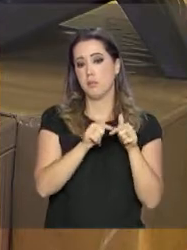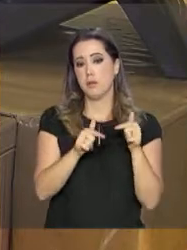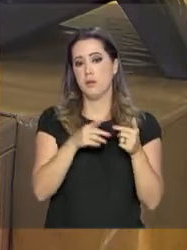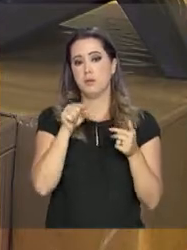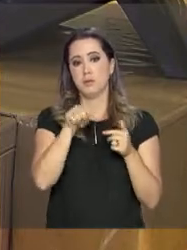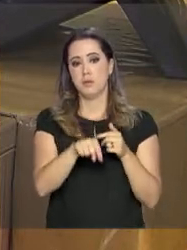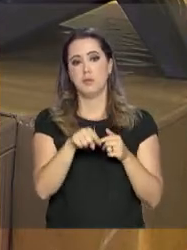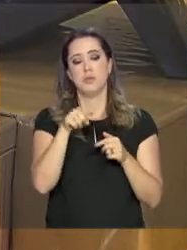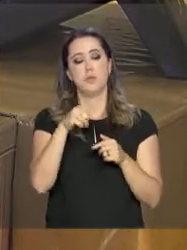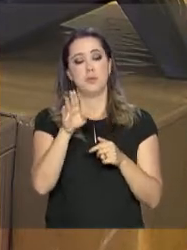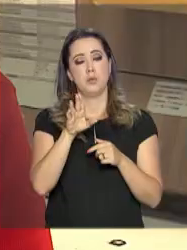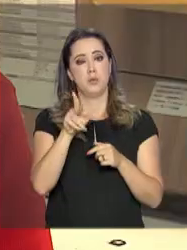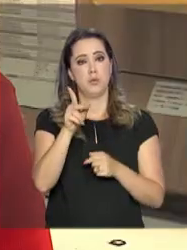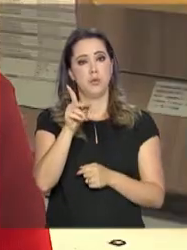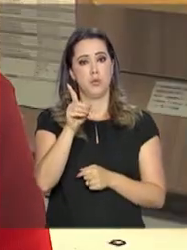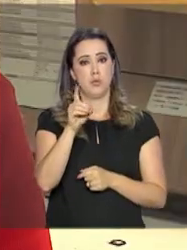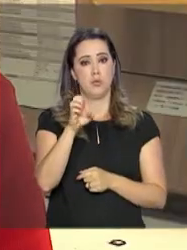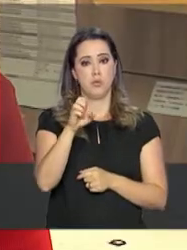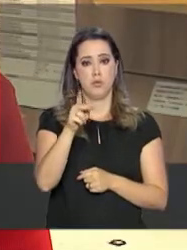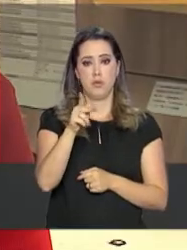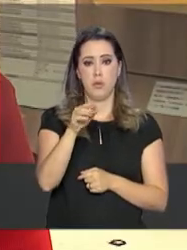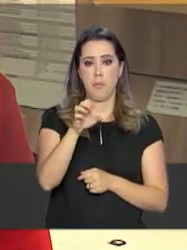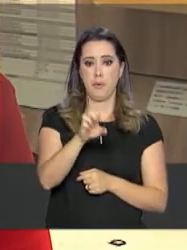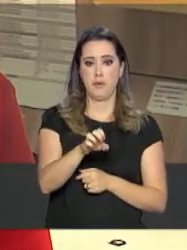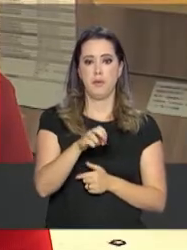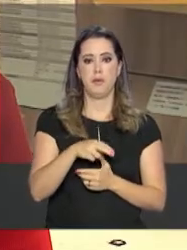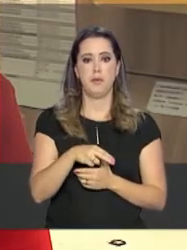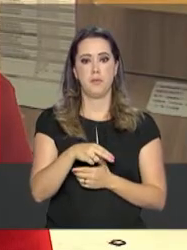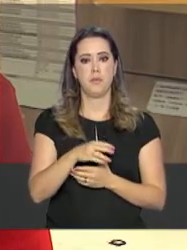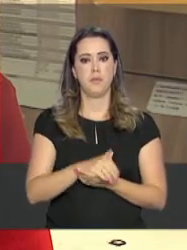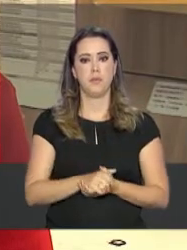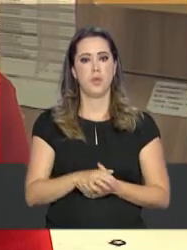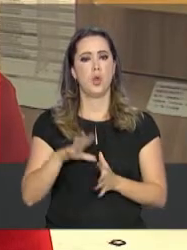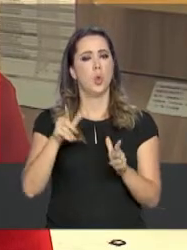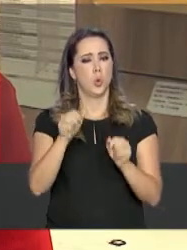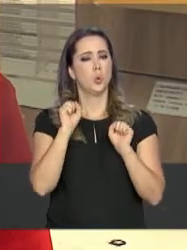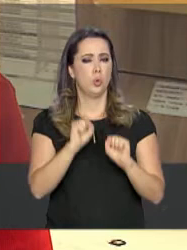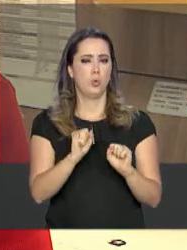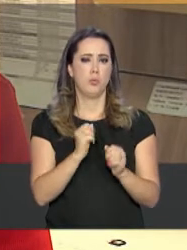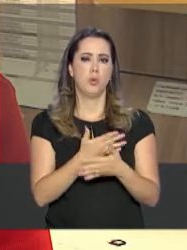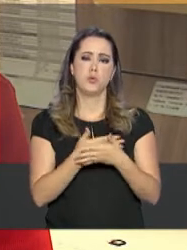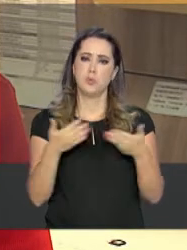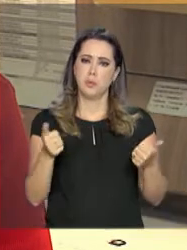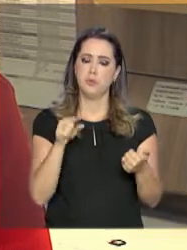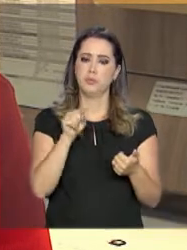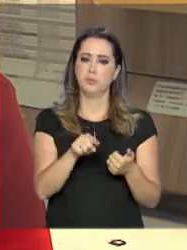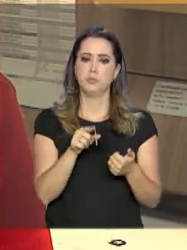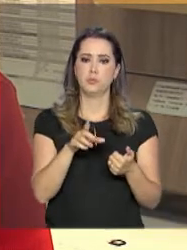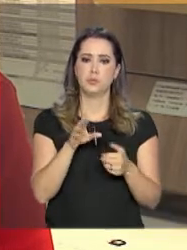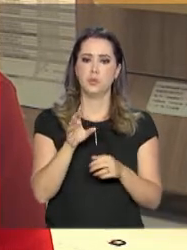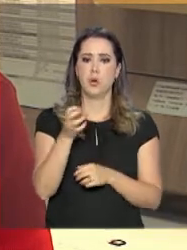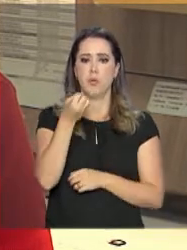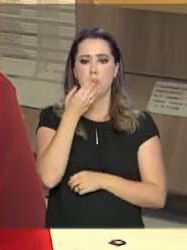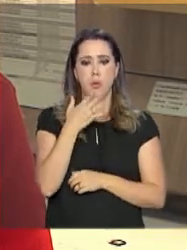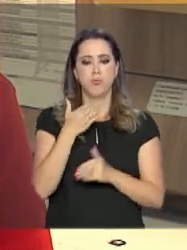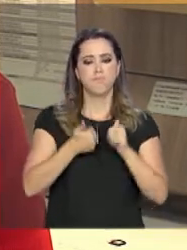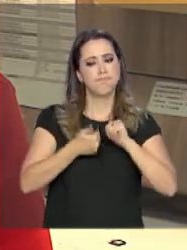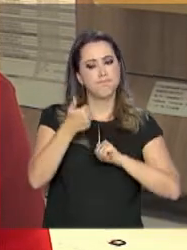Penitenciário Nacional. Eu acho que de tudo você pode tirar algo bom.